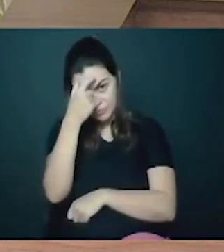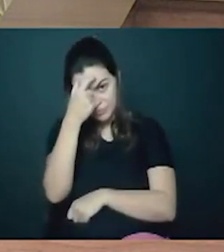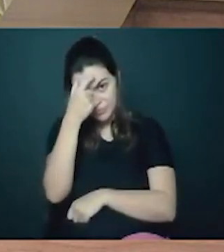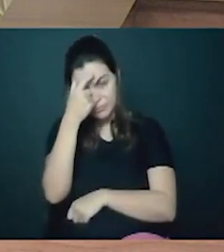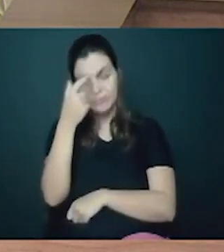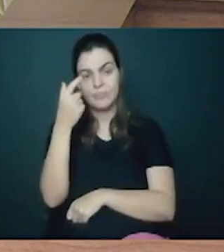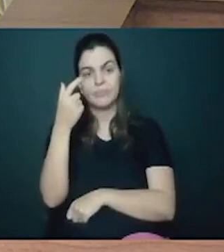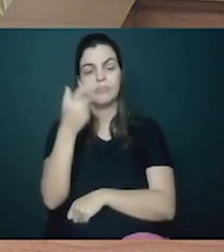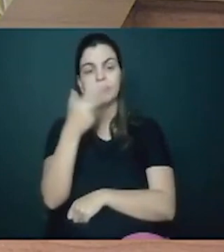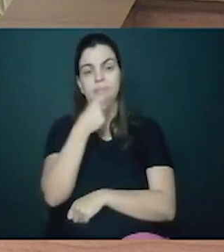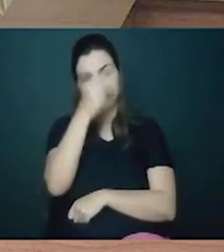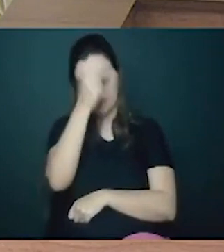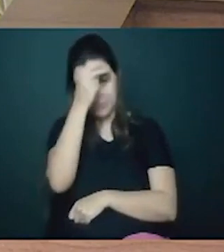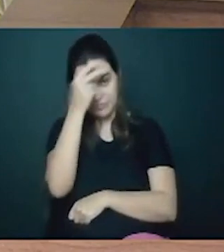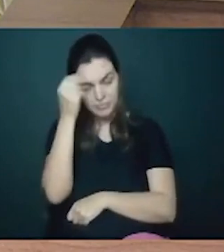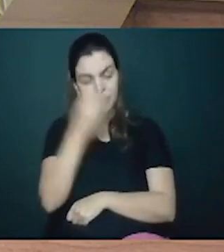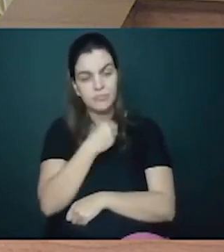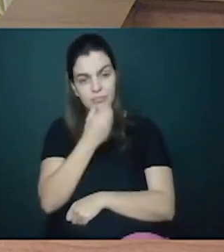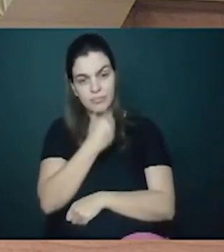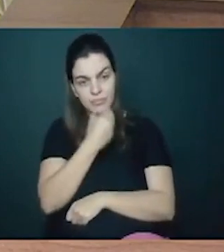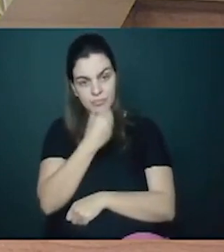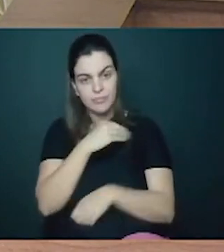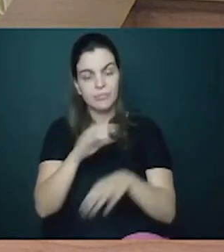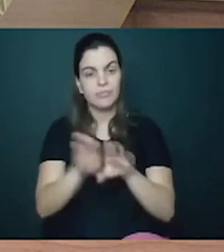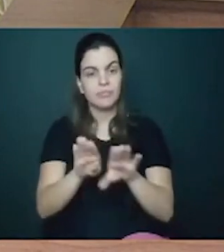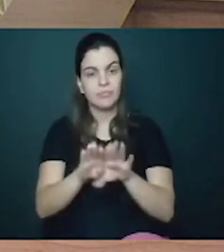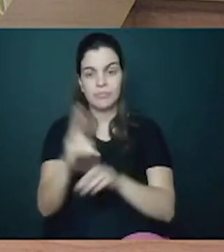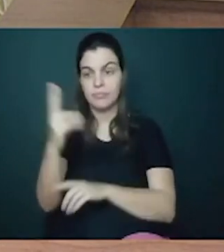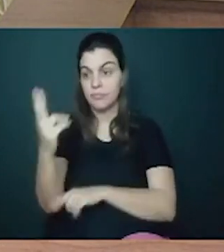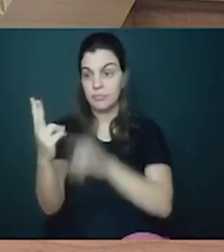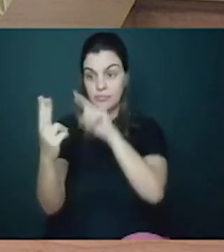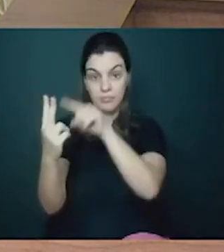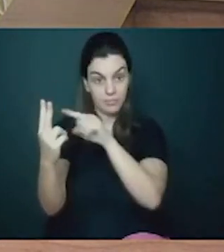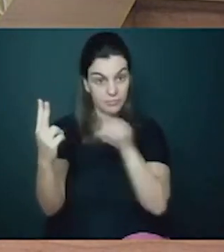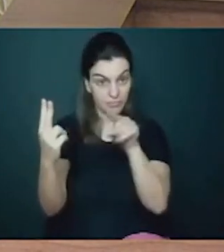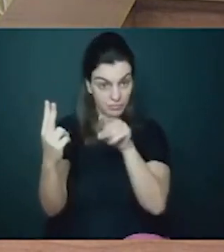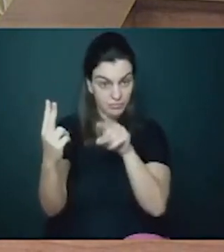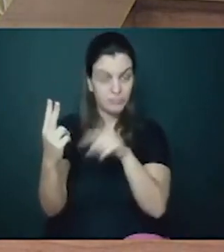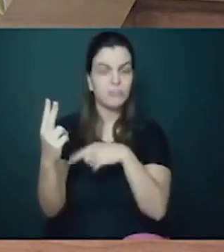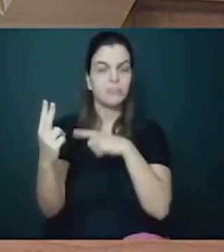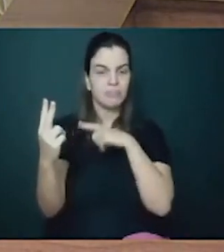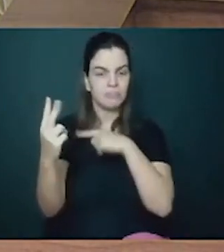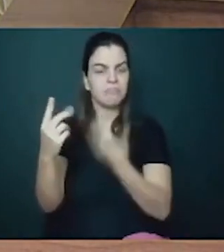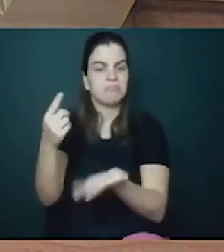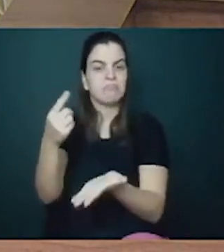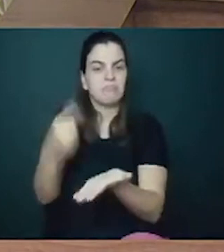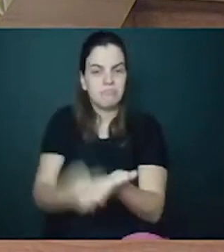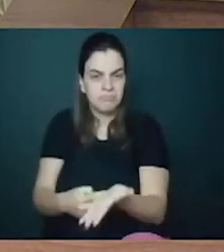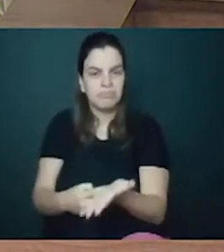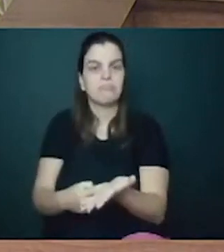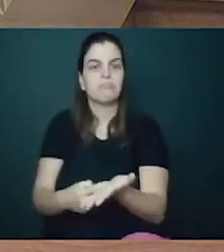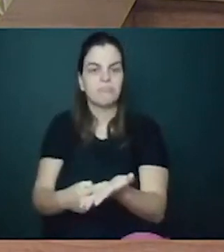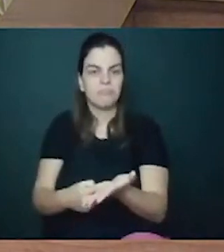Greca, que criaram o compromisso com a região da Barreirinha em requalificar aquele parque.